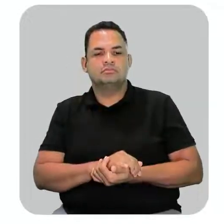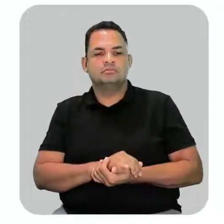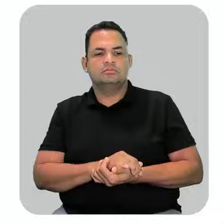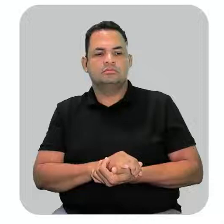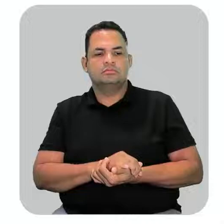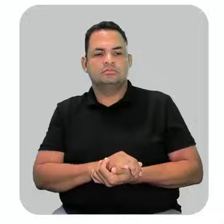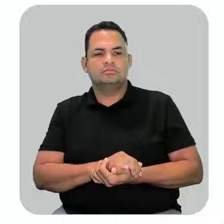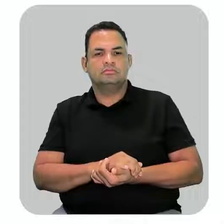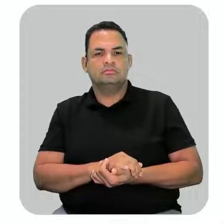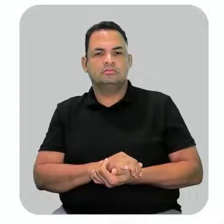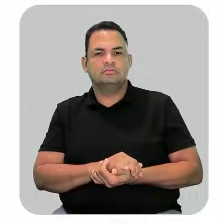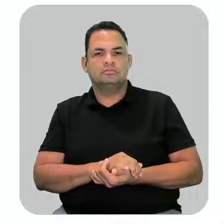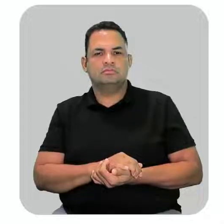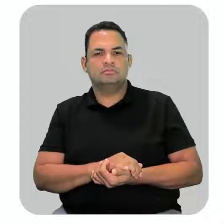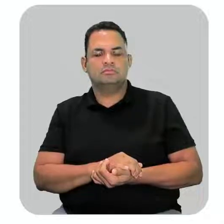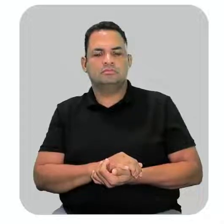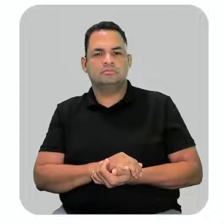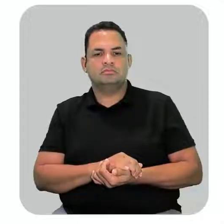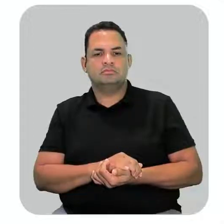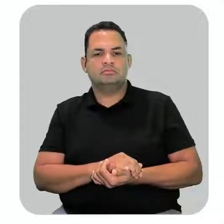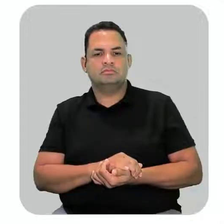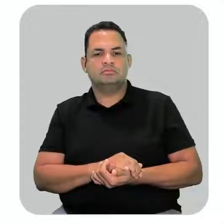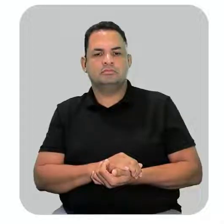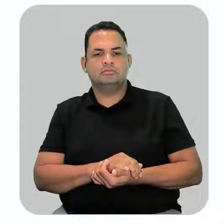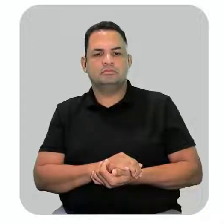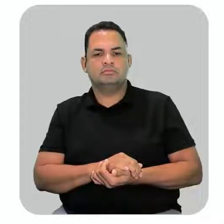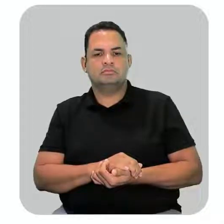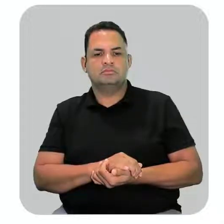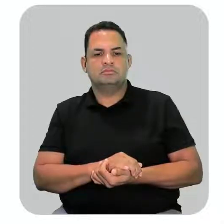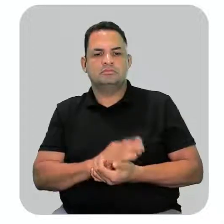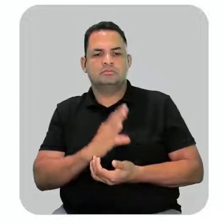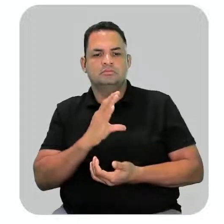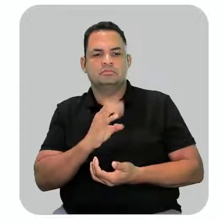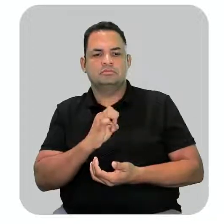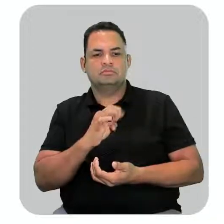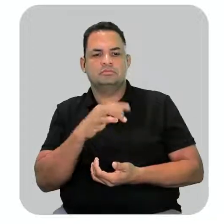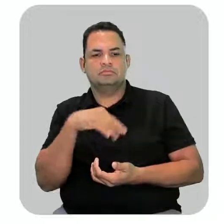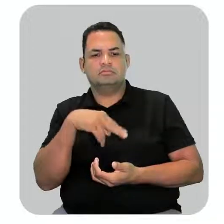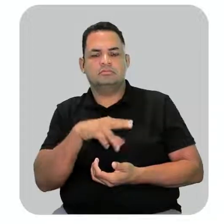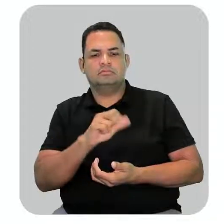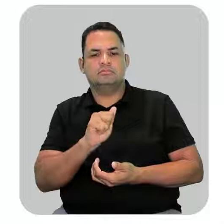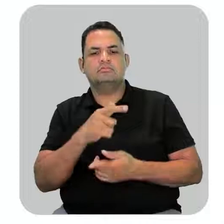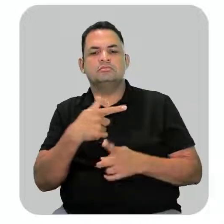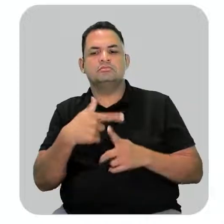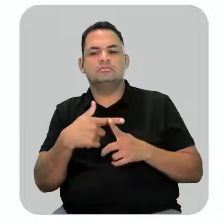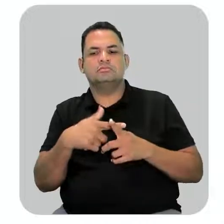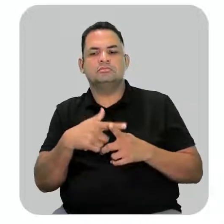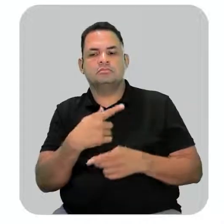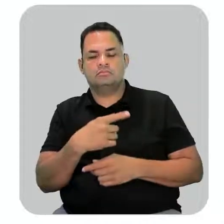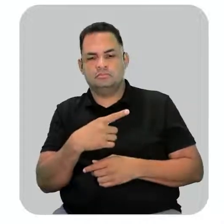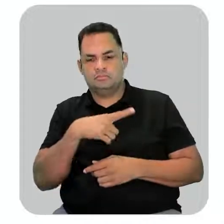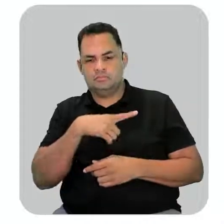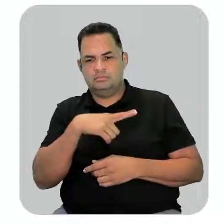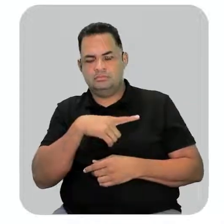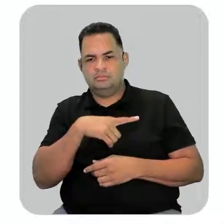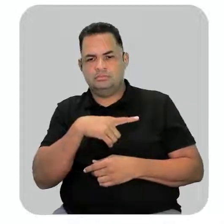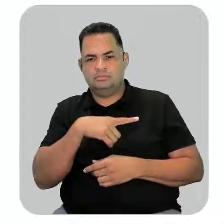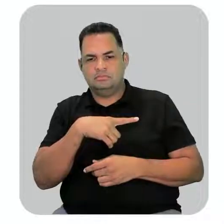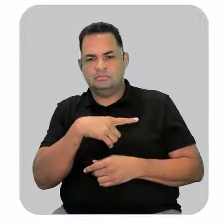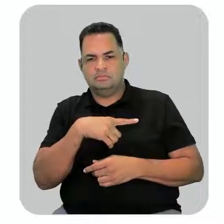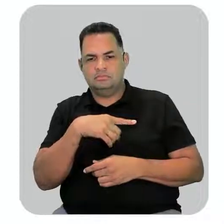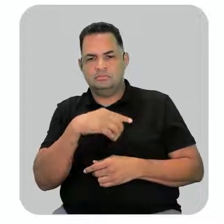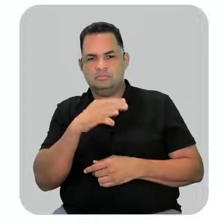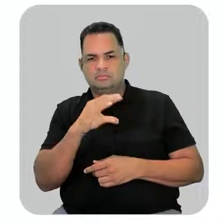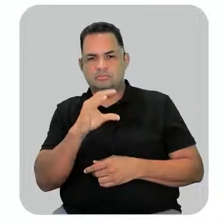Então aqui, ó. Nós temos o grupo cetona. Por quê? Porque nós temos a